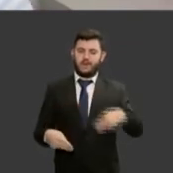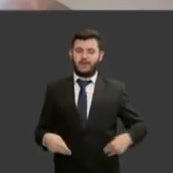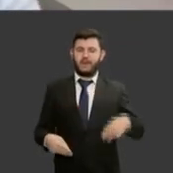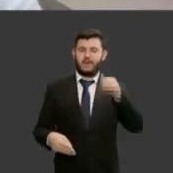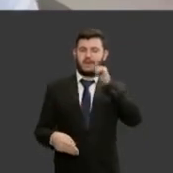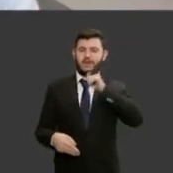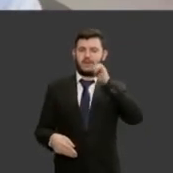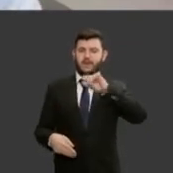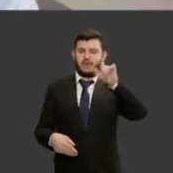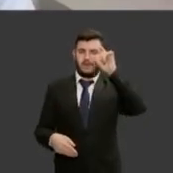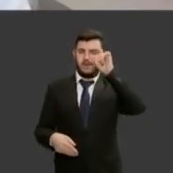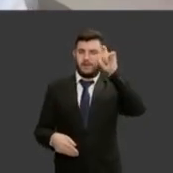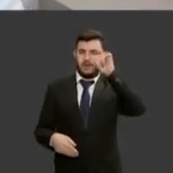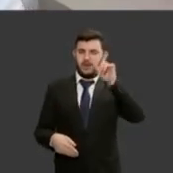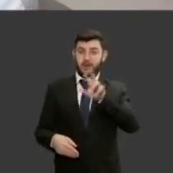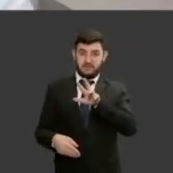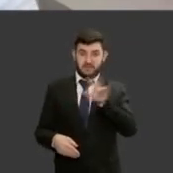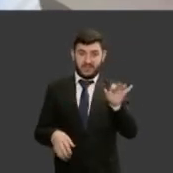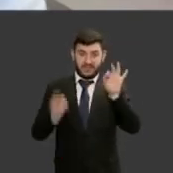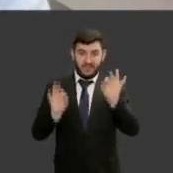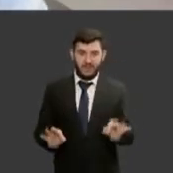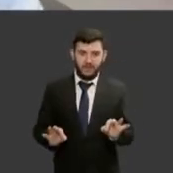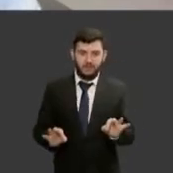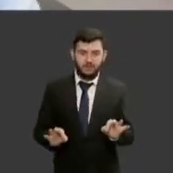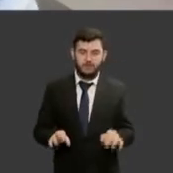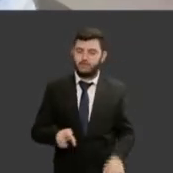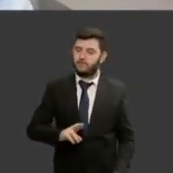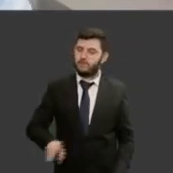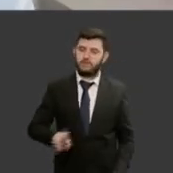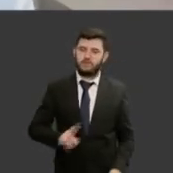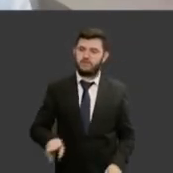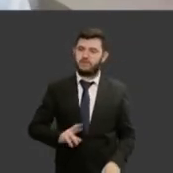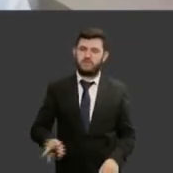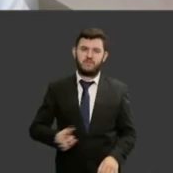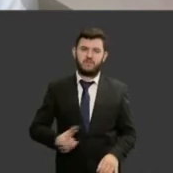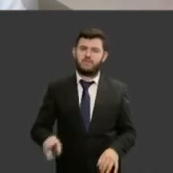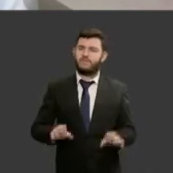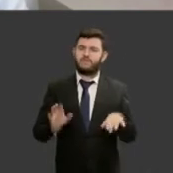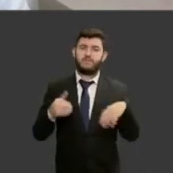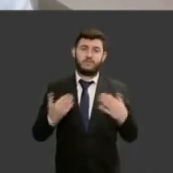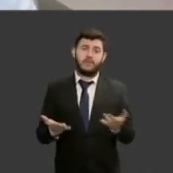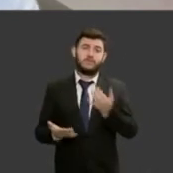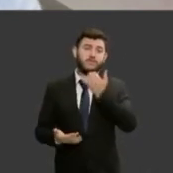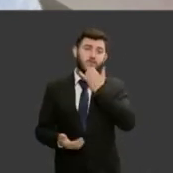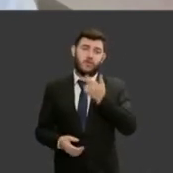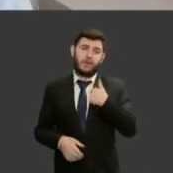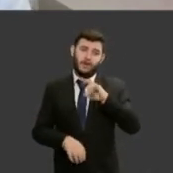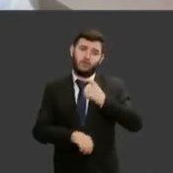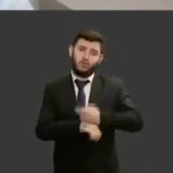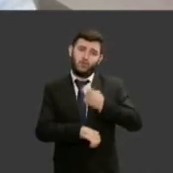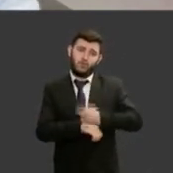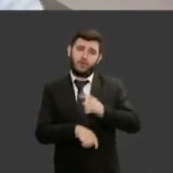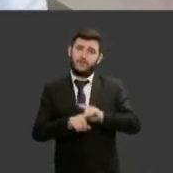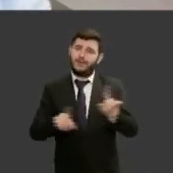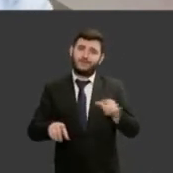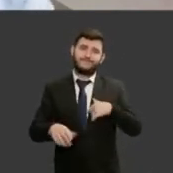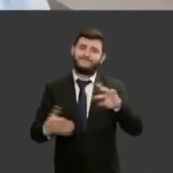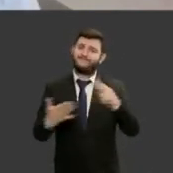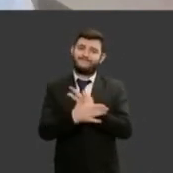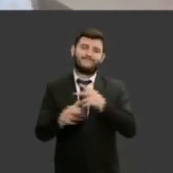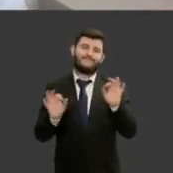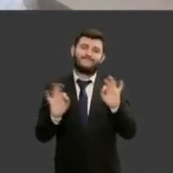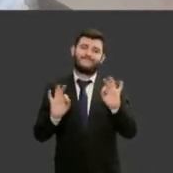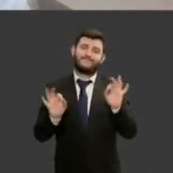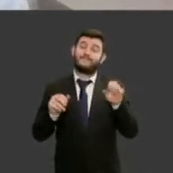desculpe se estou sendo um pouco dura mas não vai acontecer e nós temos todas aquelas dificuldades que todos têm e as